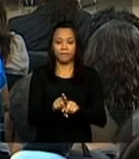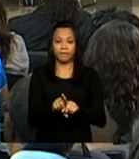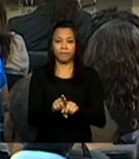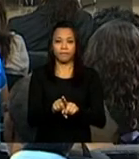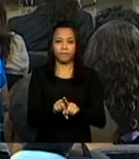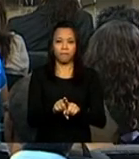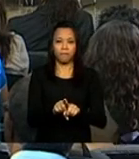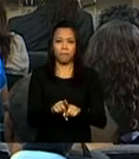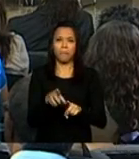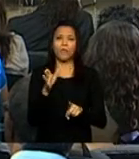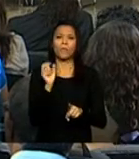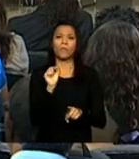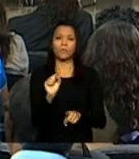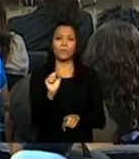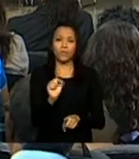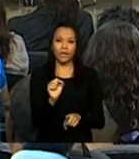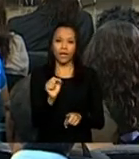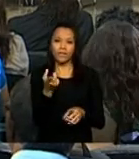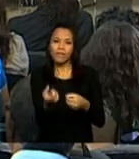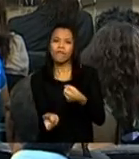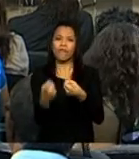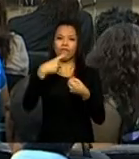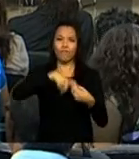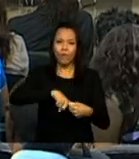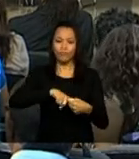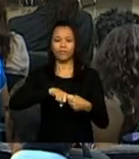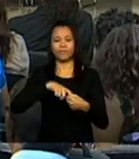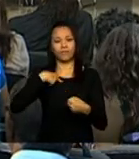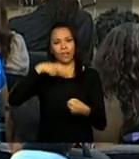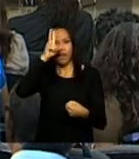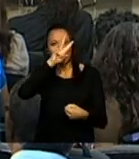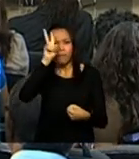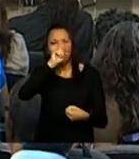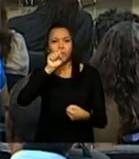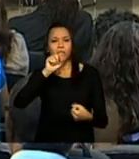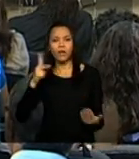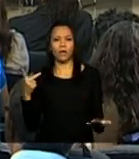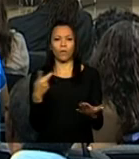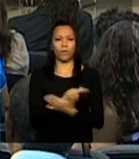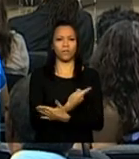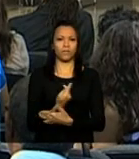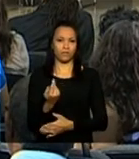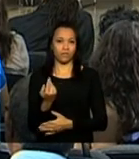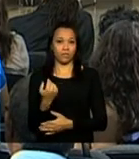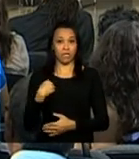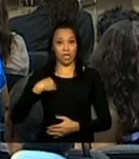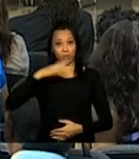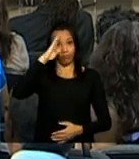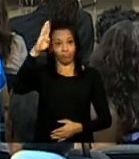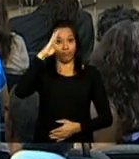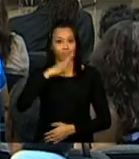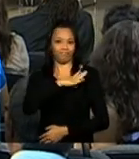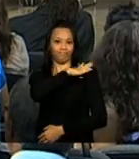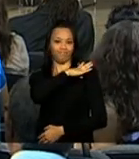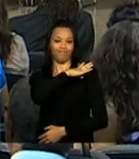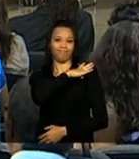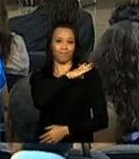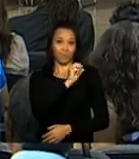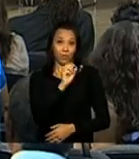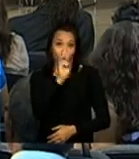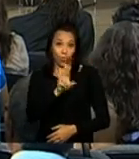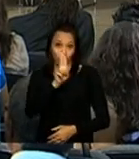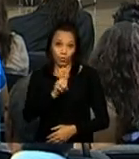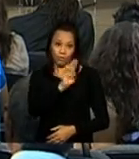recuperação dessa memória da ditadura através do portal tem tudo a ver